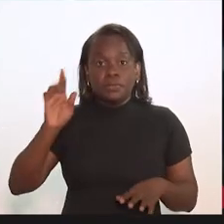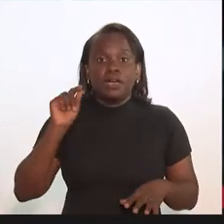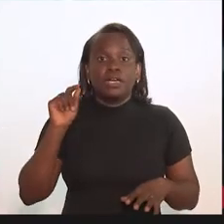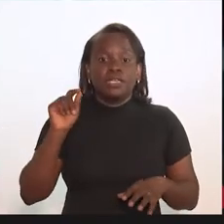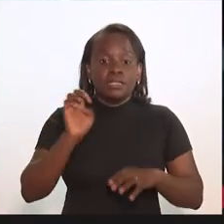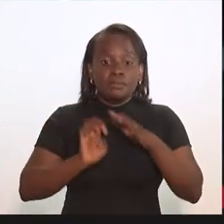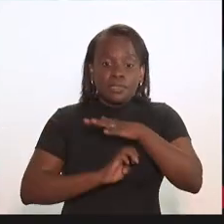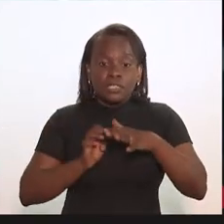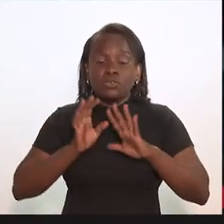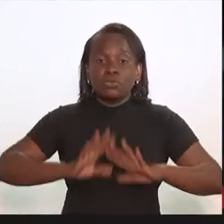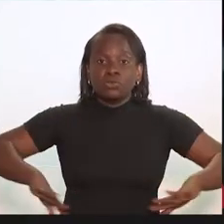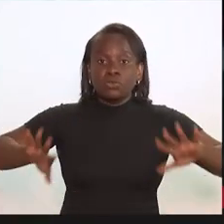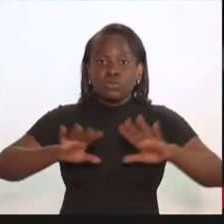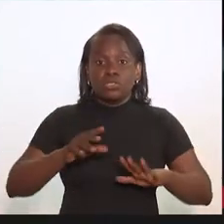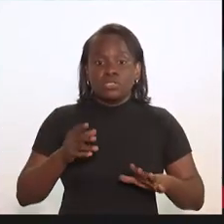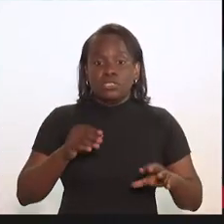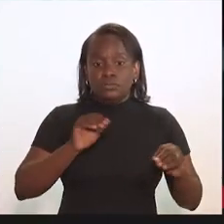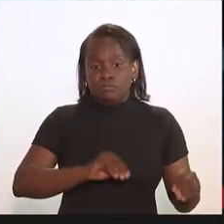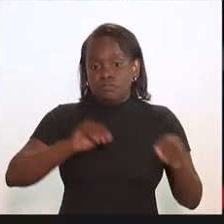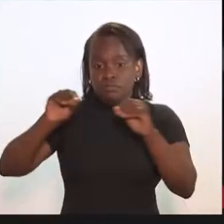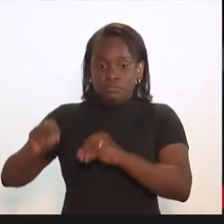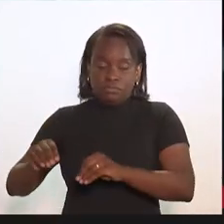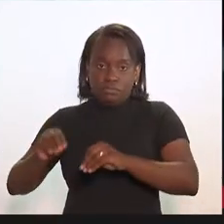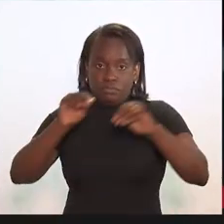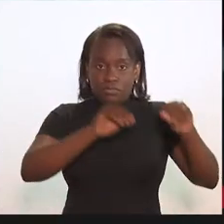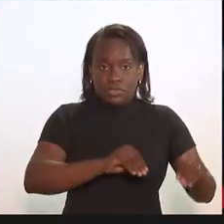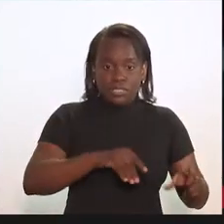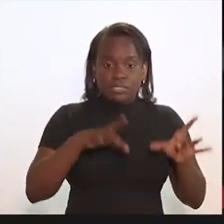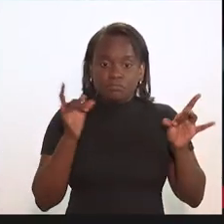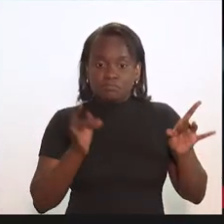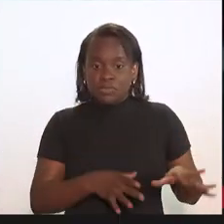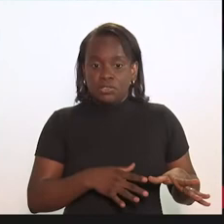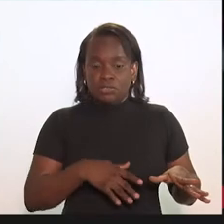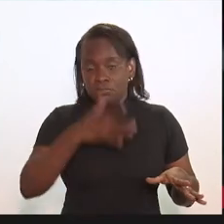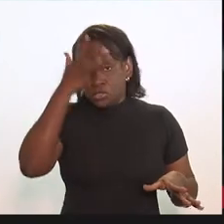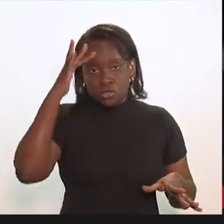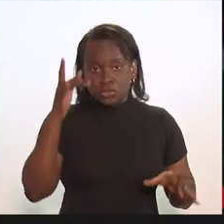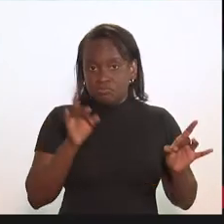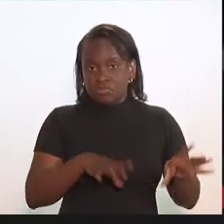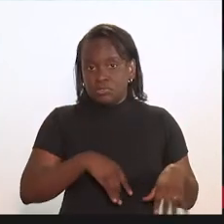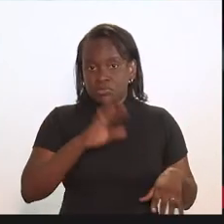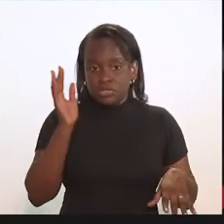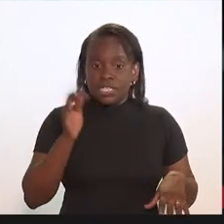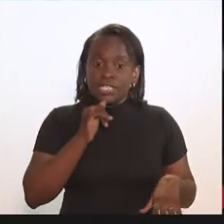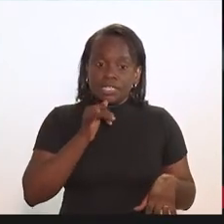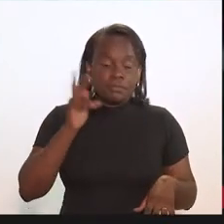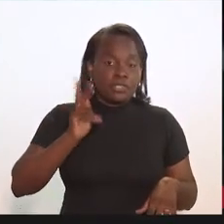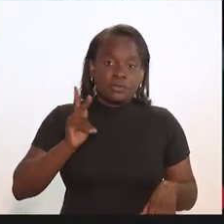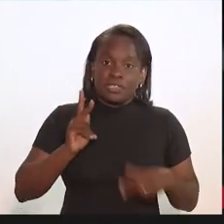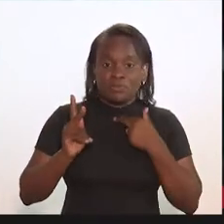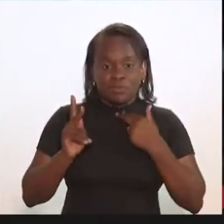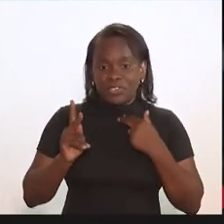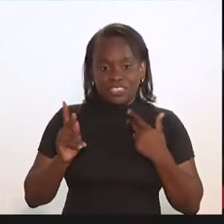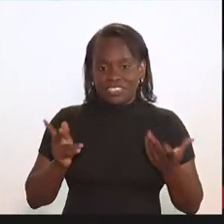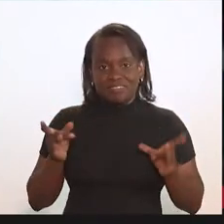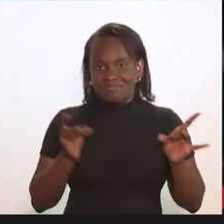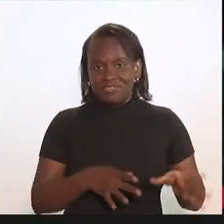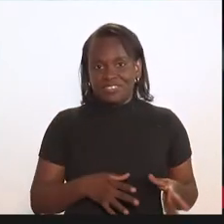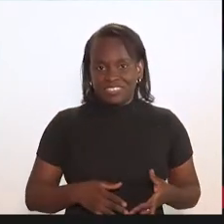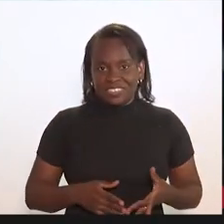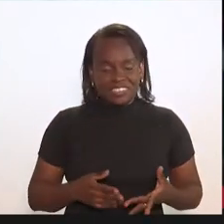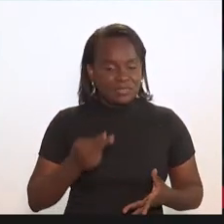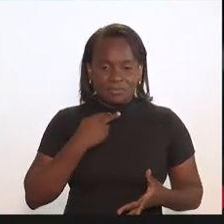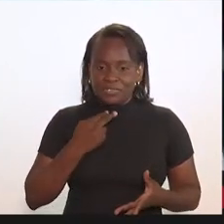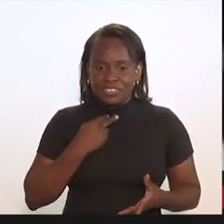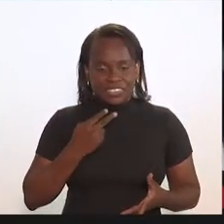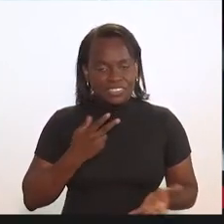as empresas, de uma maneira geral, elas vão embora dos seus locais e abandonam as pessoas. A Petrovás não pode fazer isso,